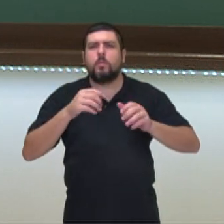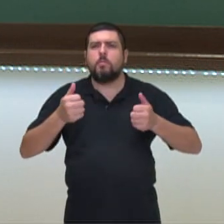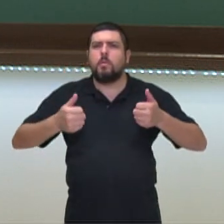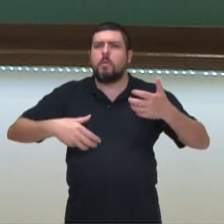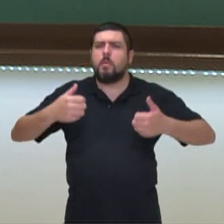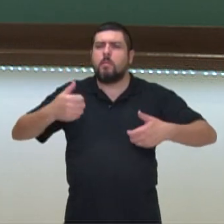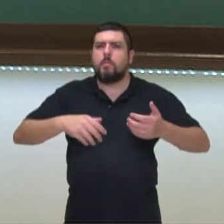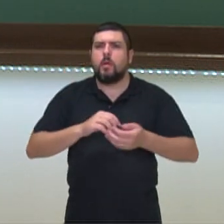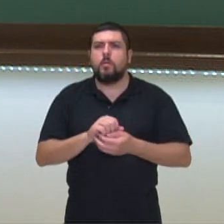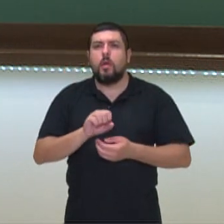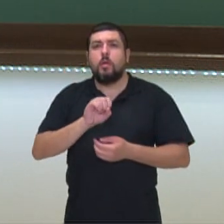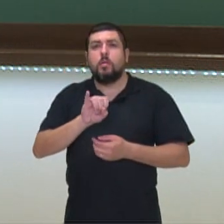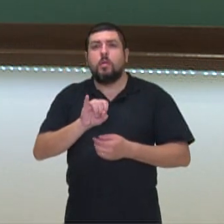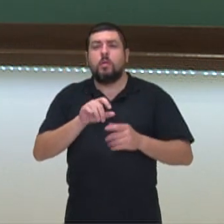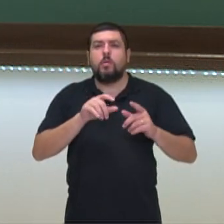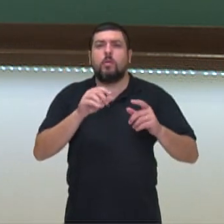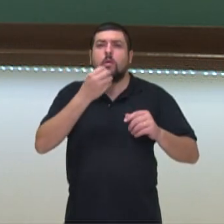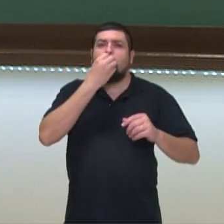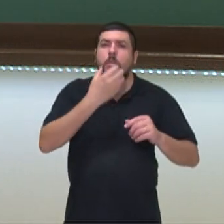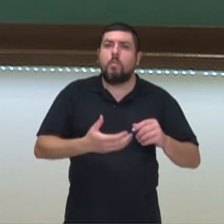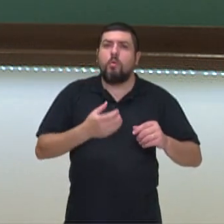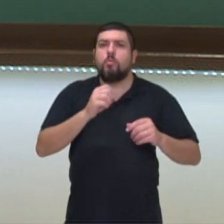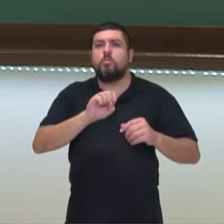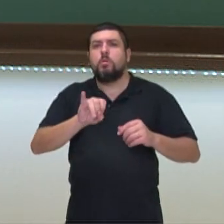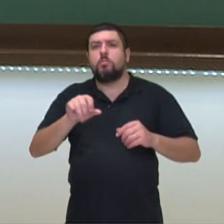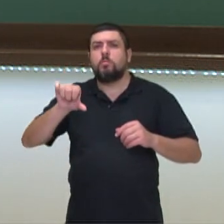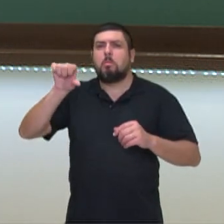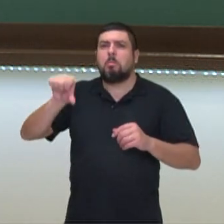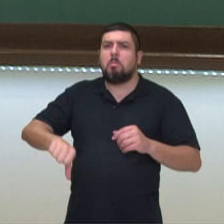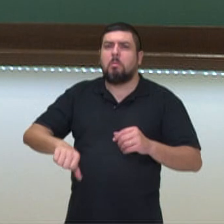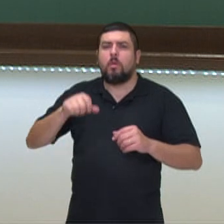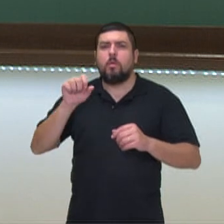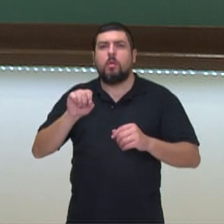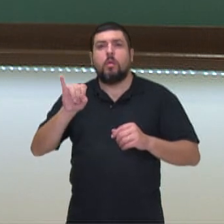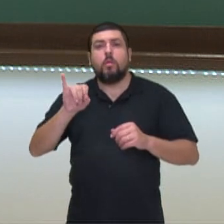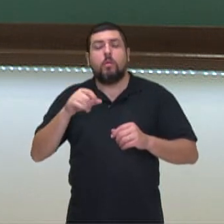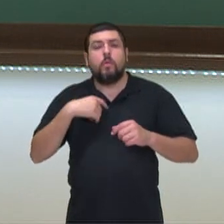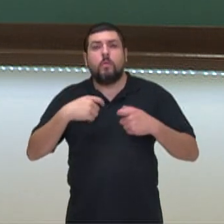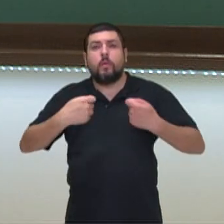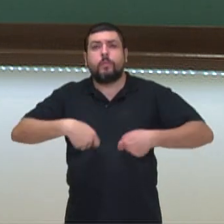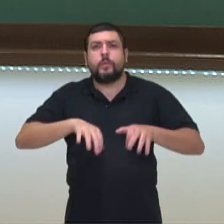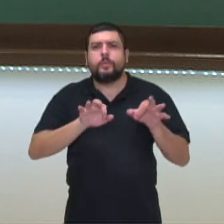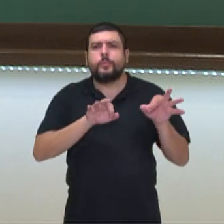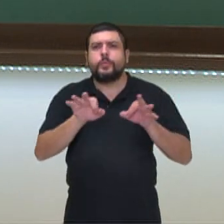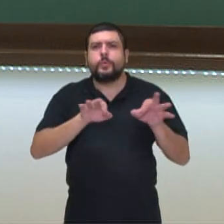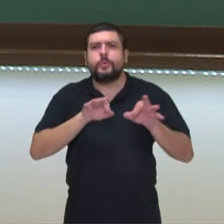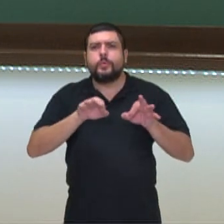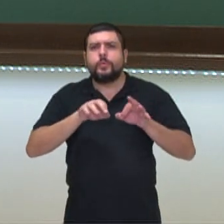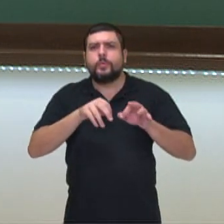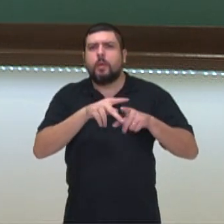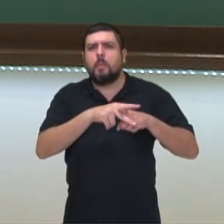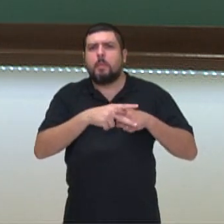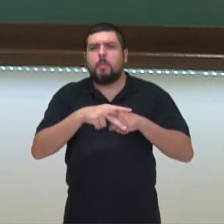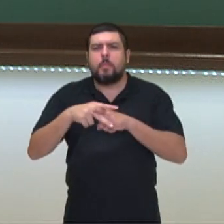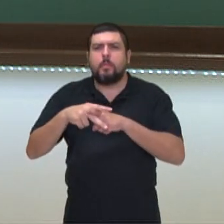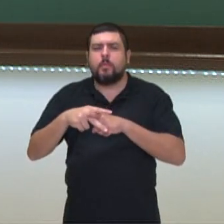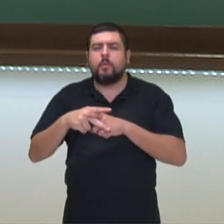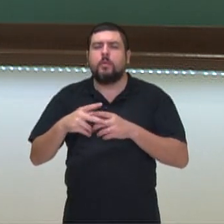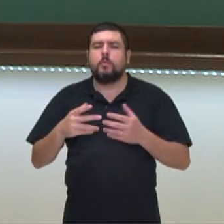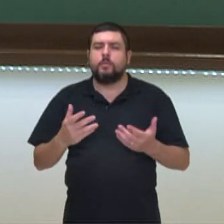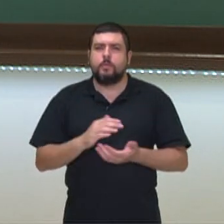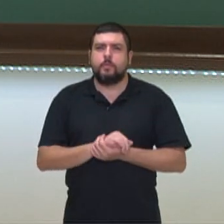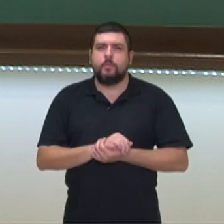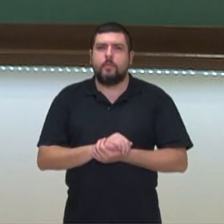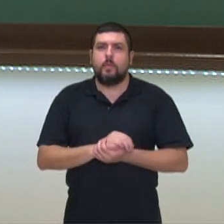Ah, se tá bom esse, né? O lucro, o prejuízo, será que eu vou ter que tomar uma iniciativa para melhorar alguma coisa? Então, o gráfico,